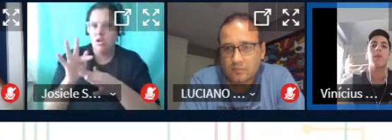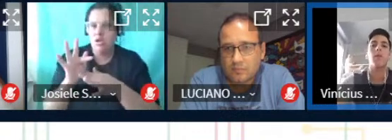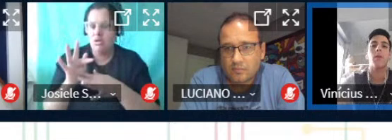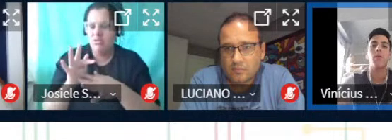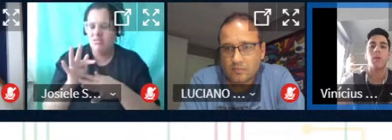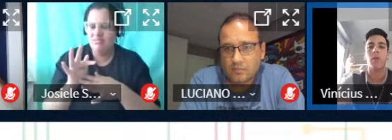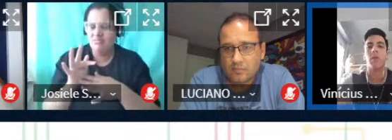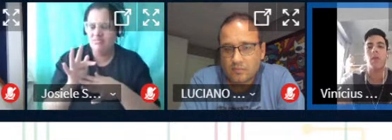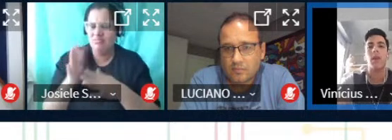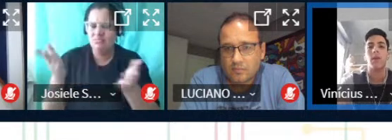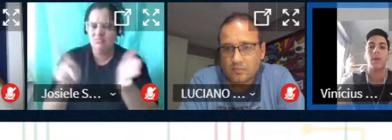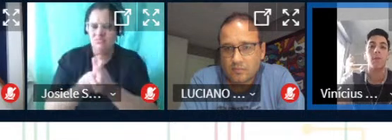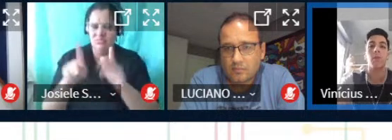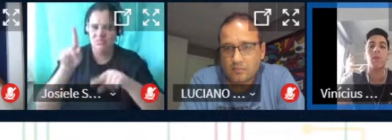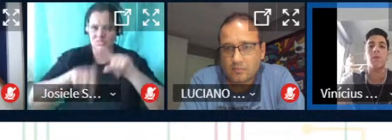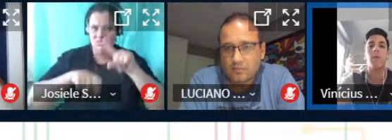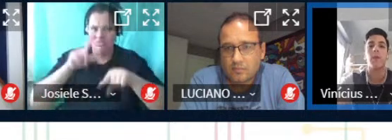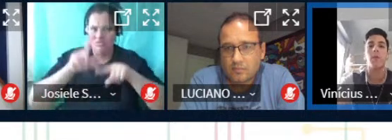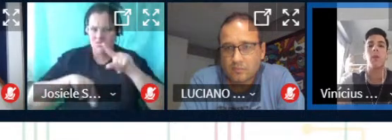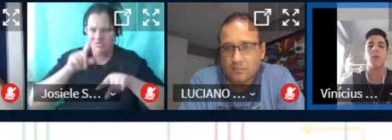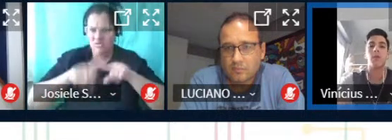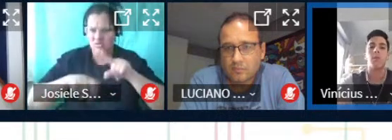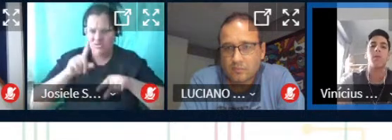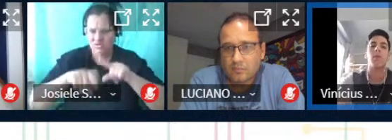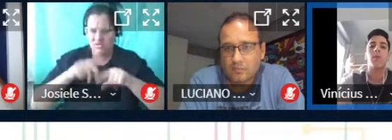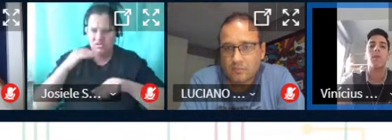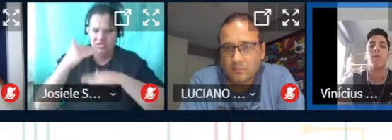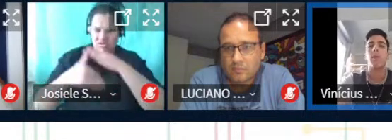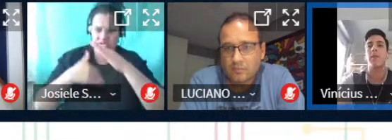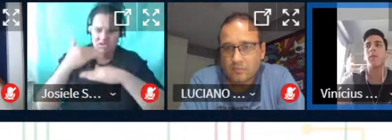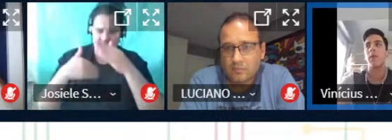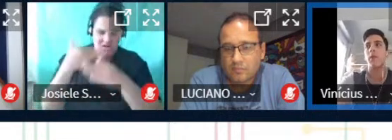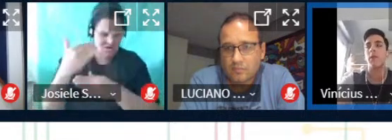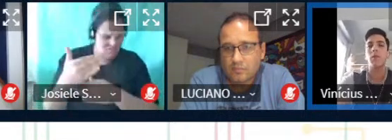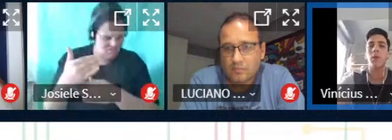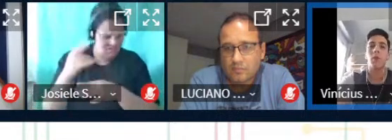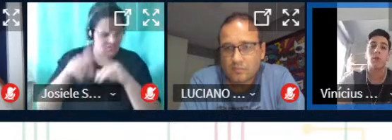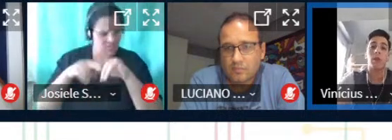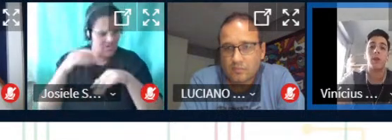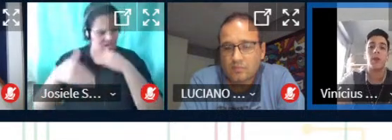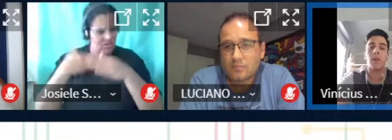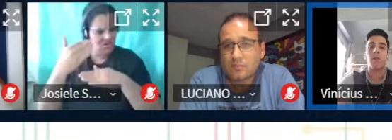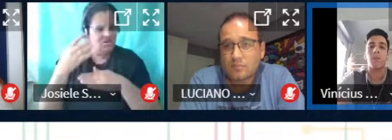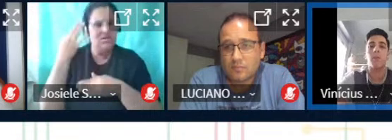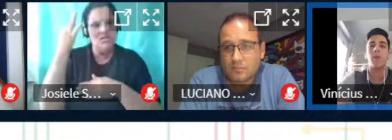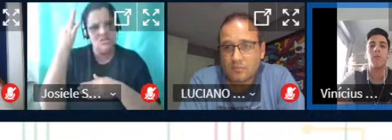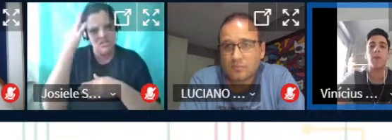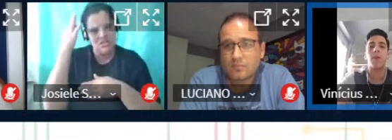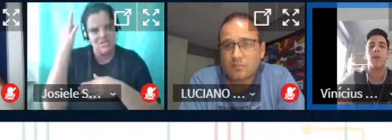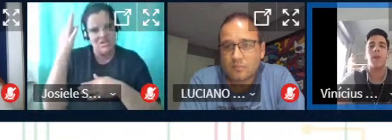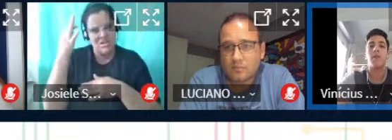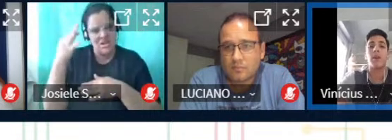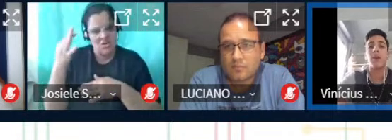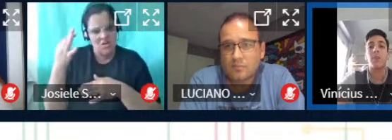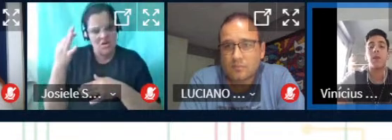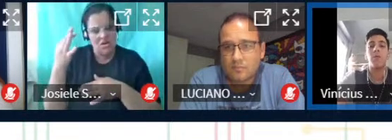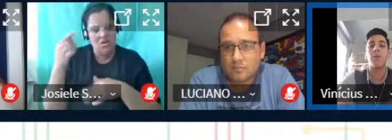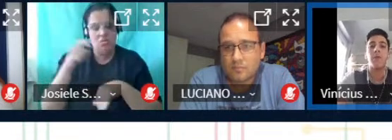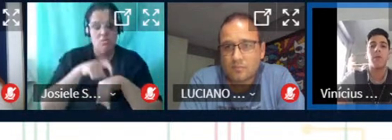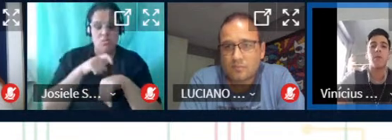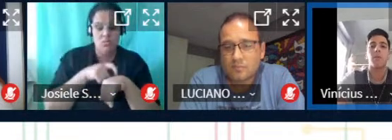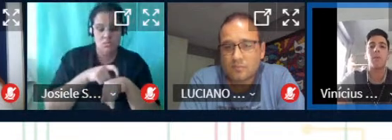material que nós estávamos desenvolvendo se desenvolveu um material teórico teórico só que nesse momento